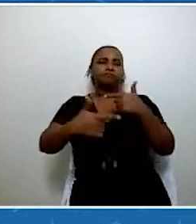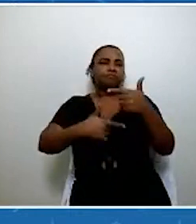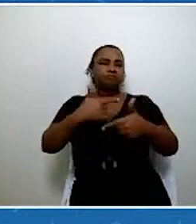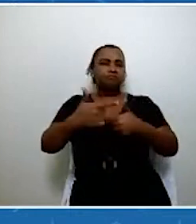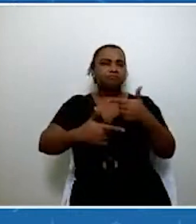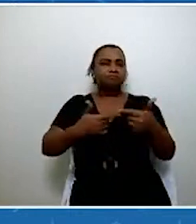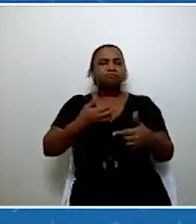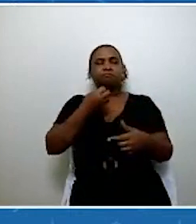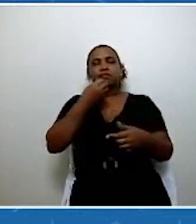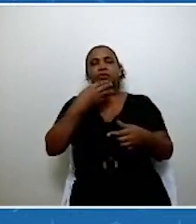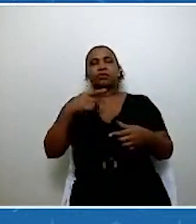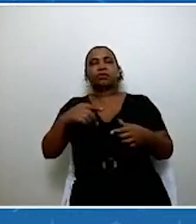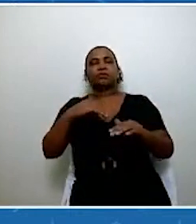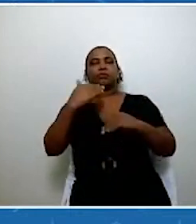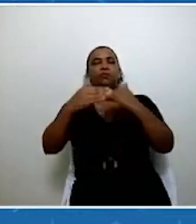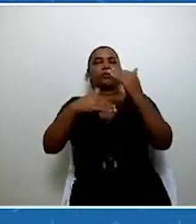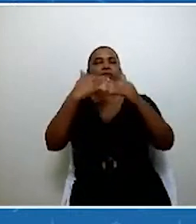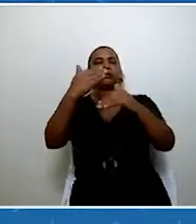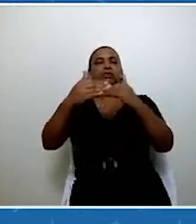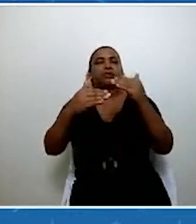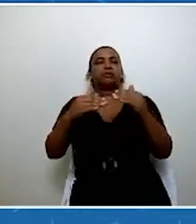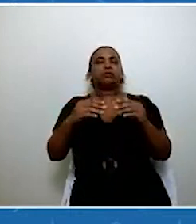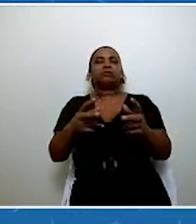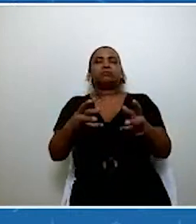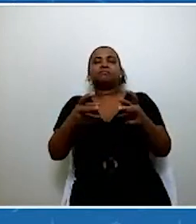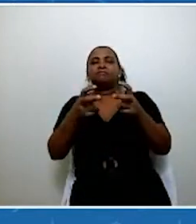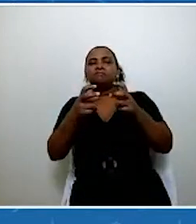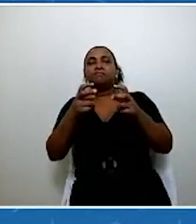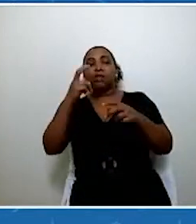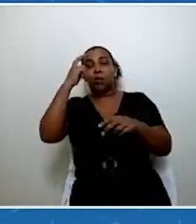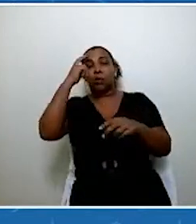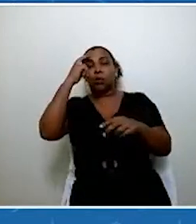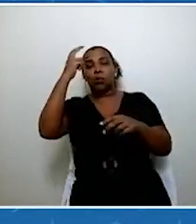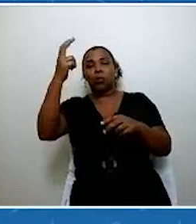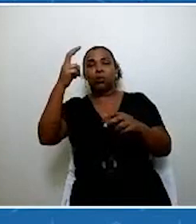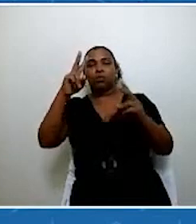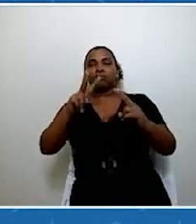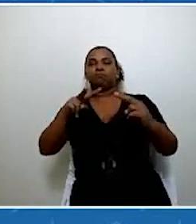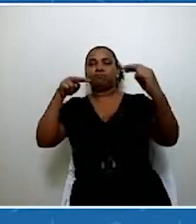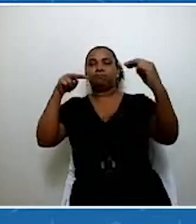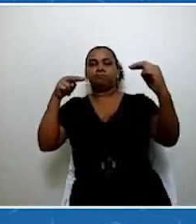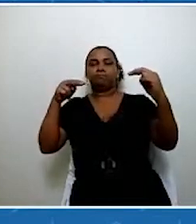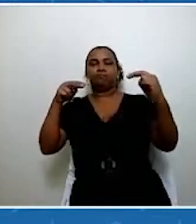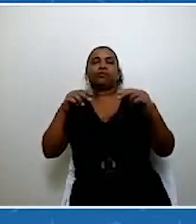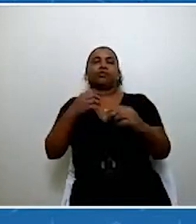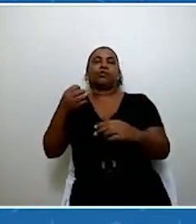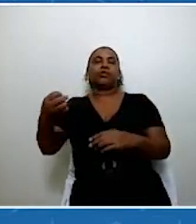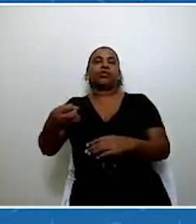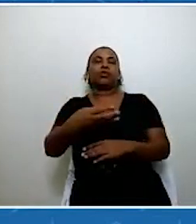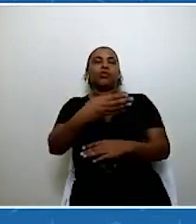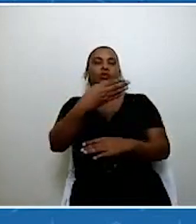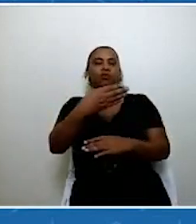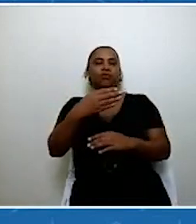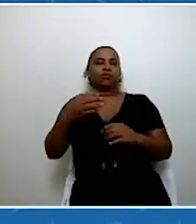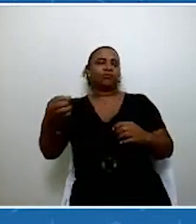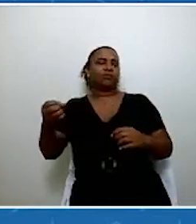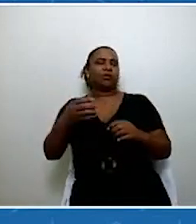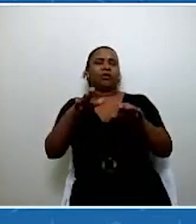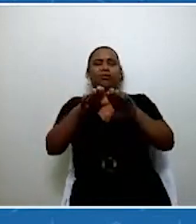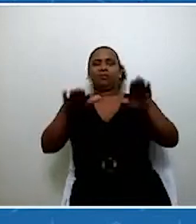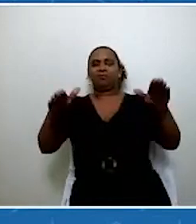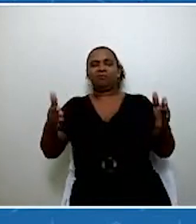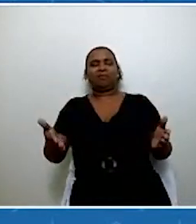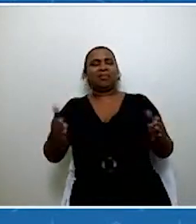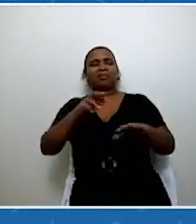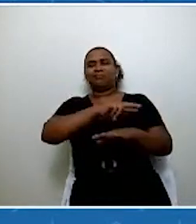cultural. Aproveitando que a gente está numa nova perspectiva, novos móveis, novas instalações, a gente